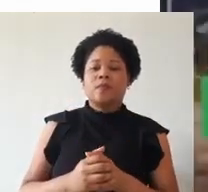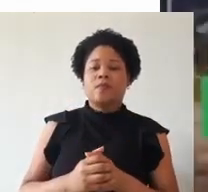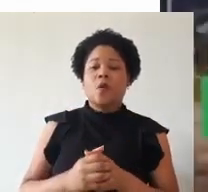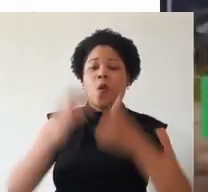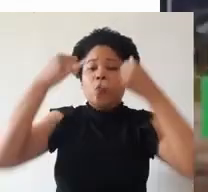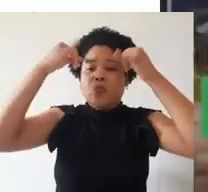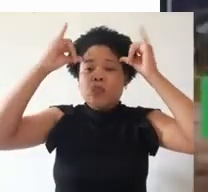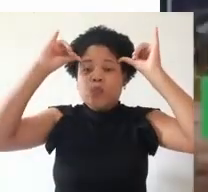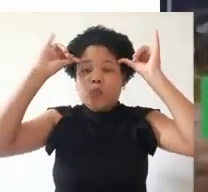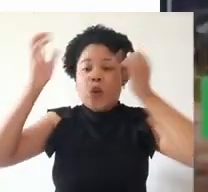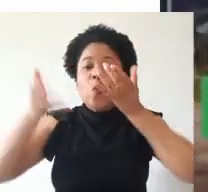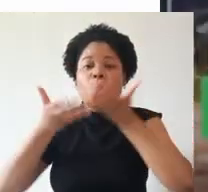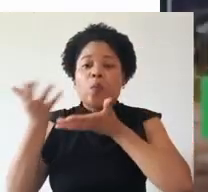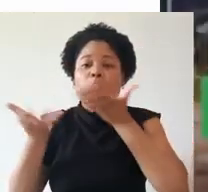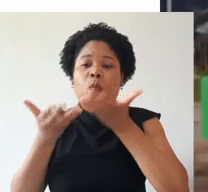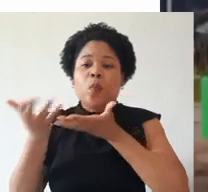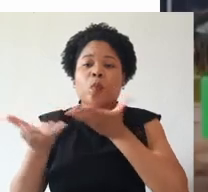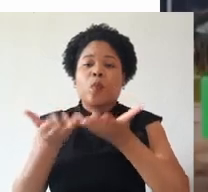bovinocultura,